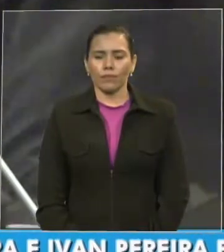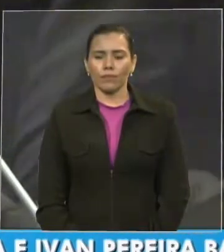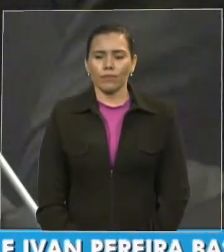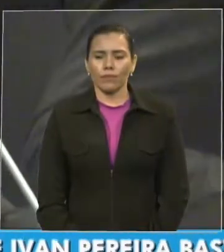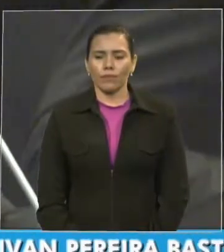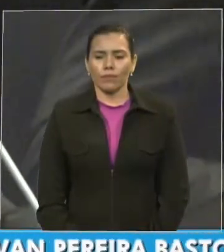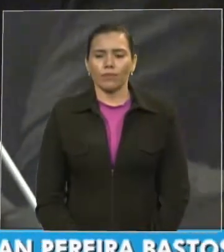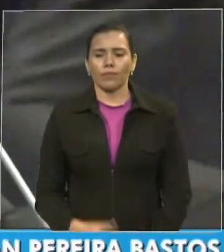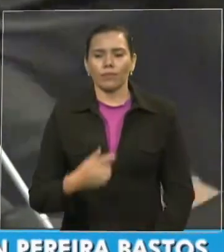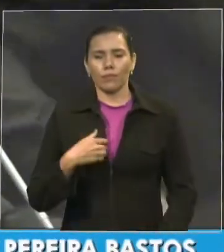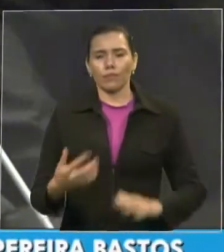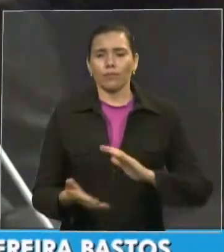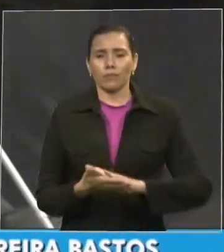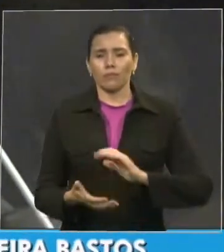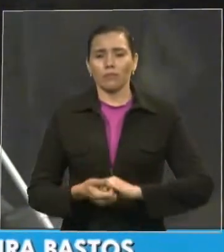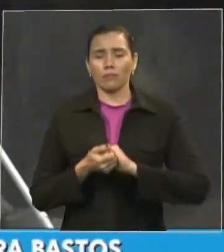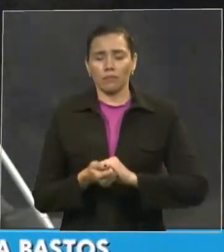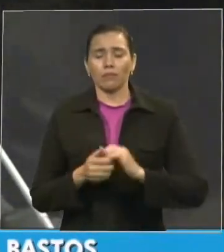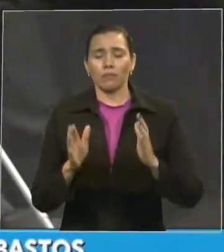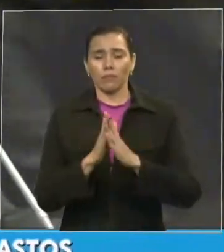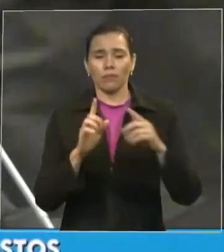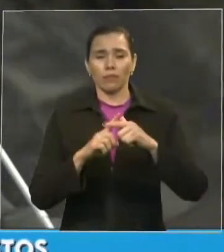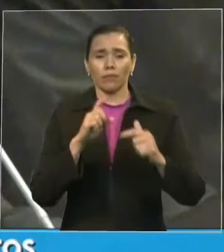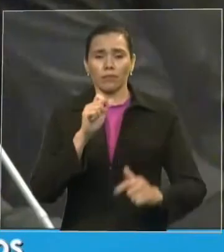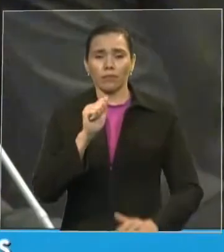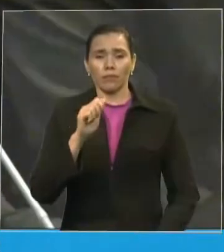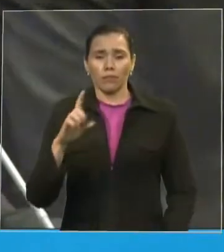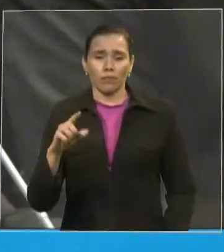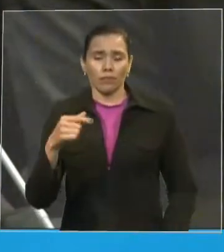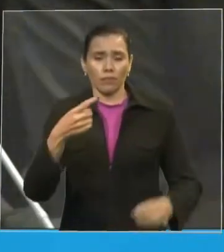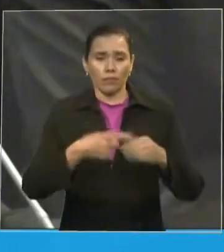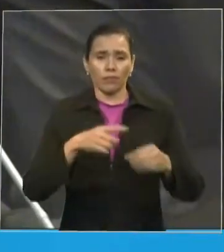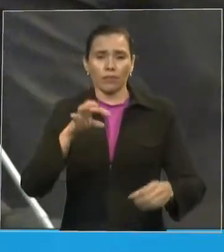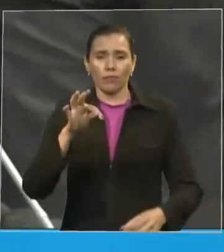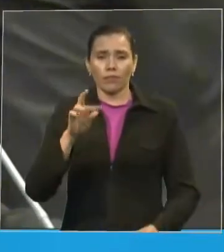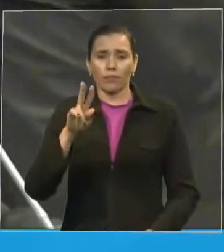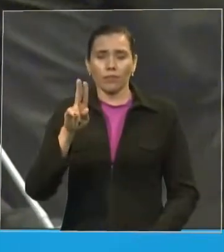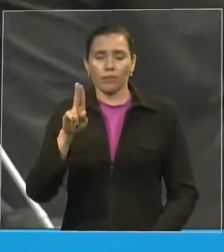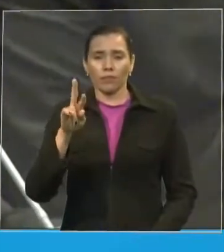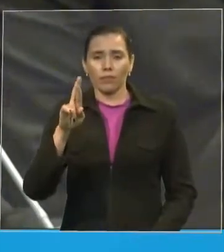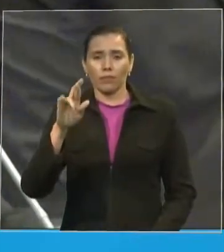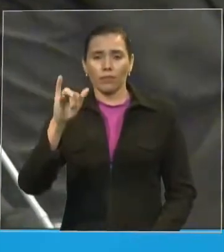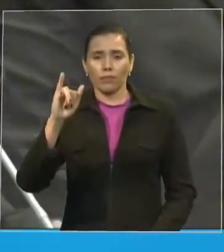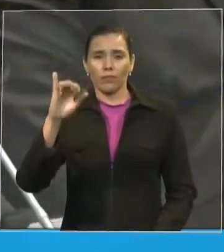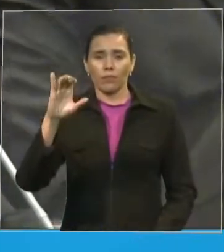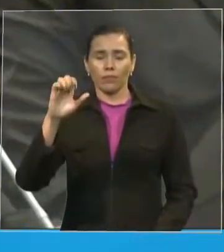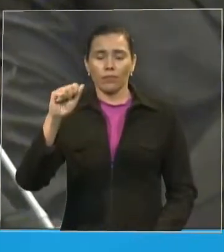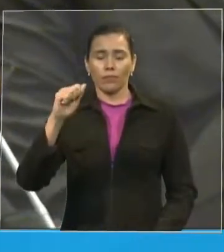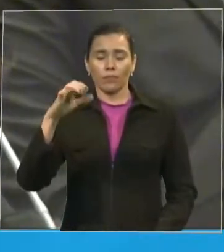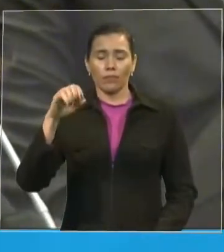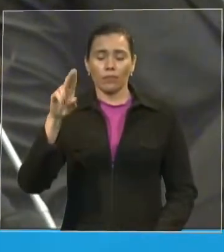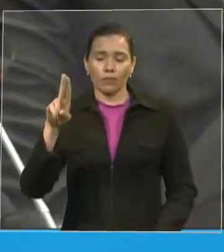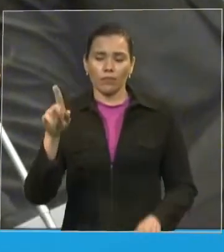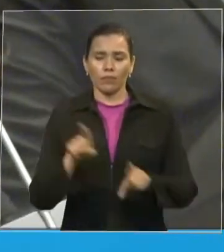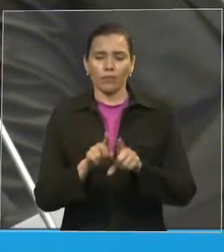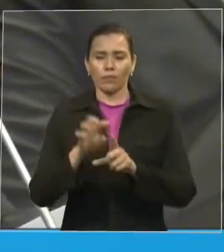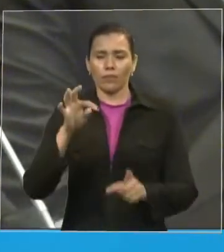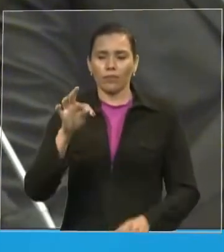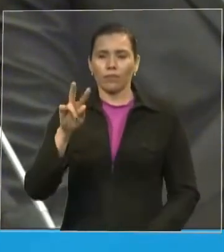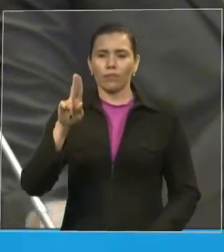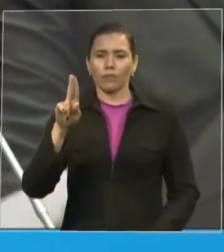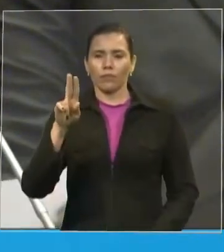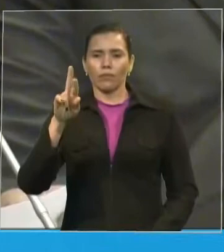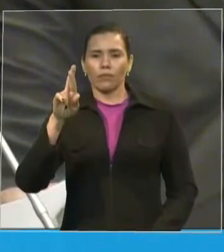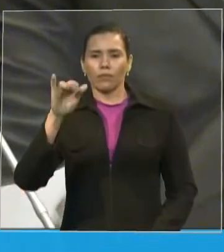cumprimento a assembleia de deus de turiassu turilândia na pessoa do pastor silva que está presente aqui na